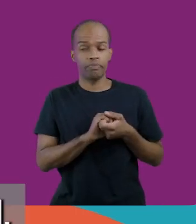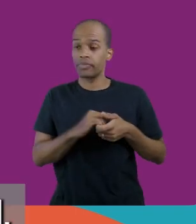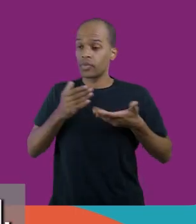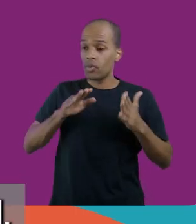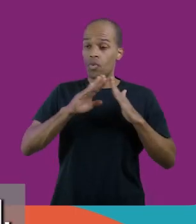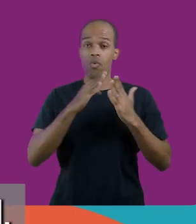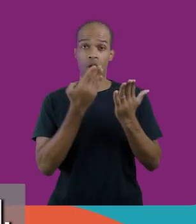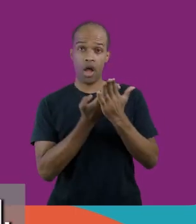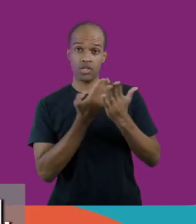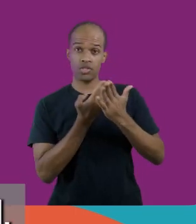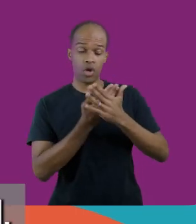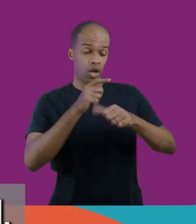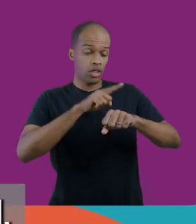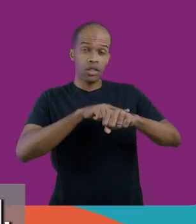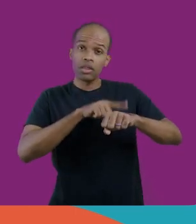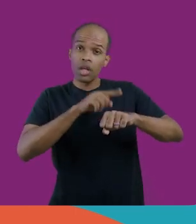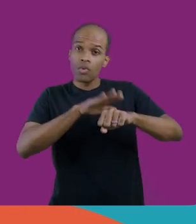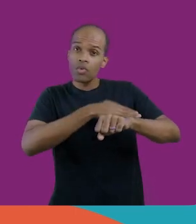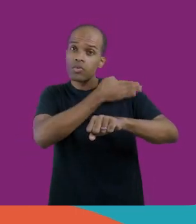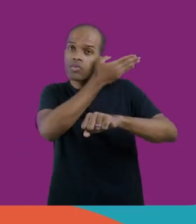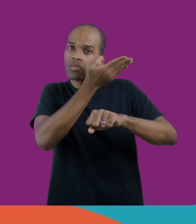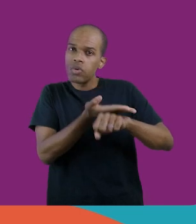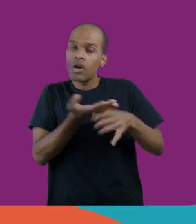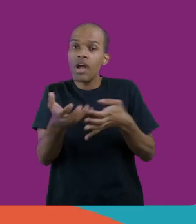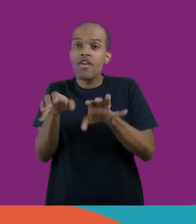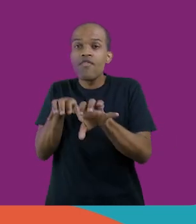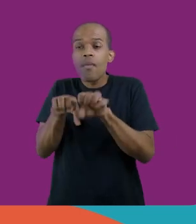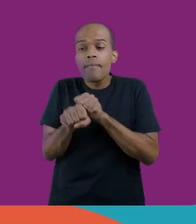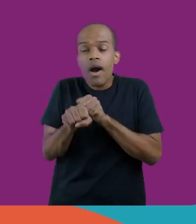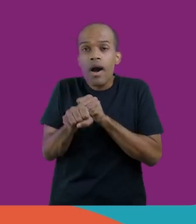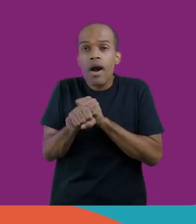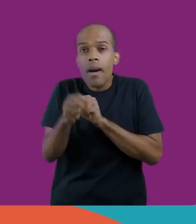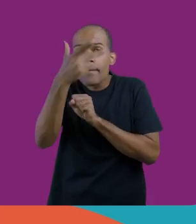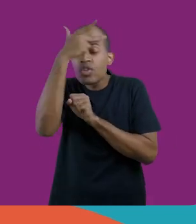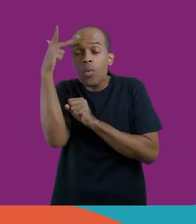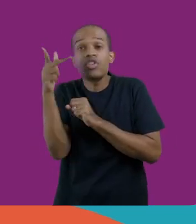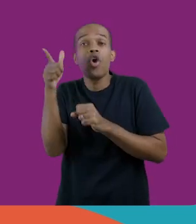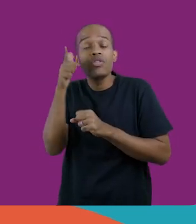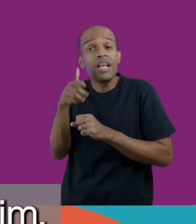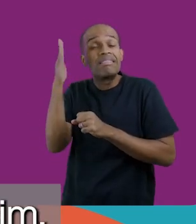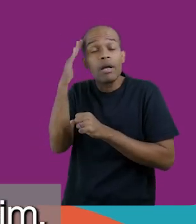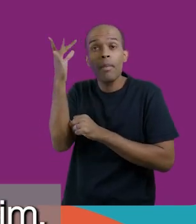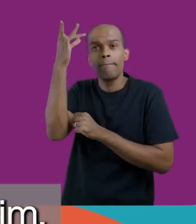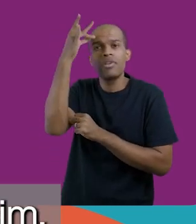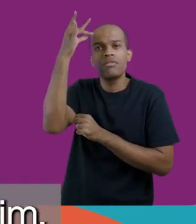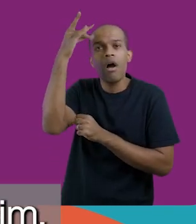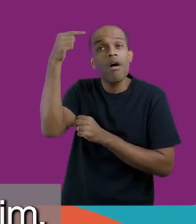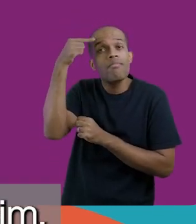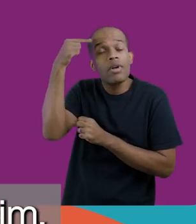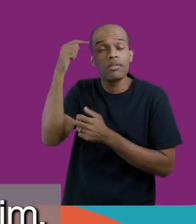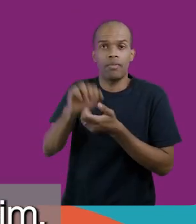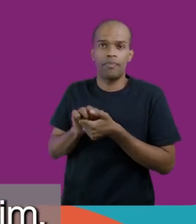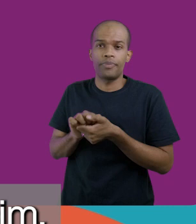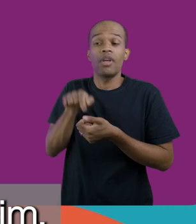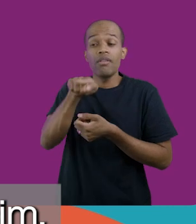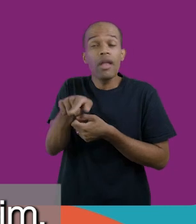Então, ou seja, a escola de tempo integral, ela quer formar o quê? Pessoas pensantes, pessoas atuantes. E, para isso,